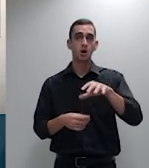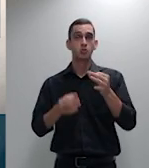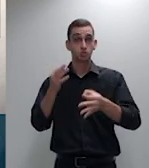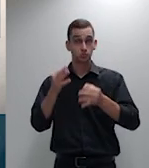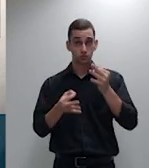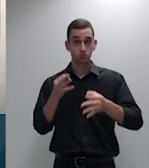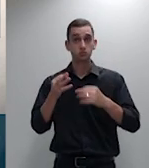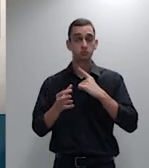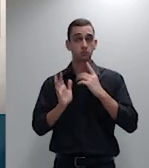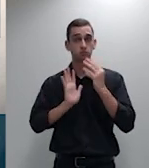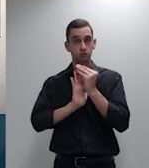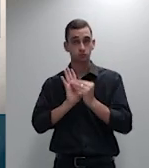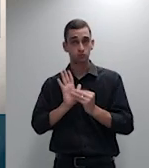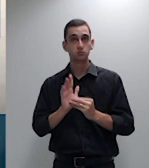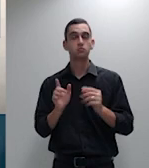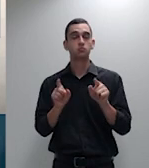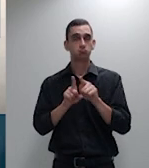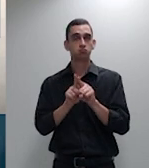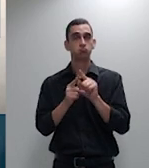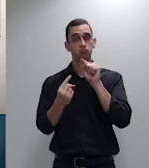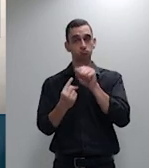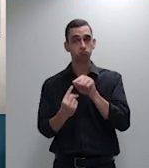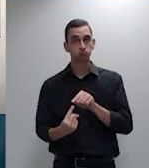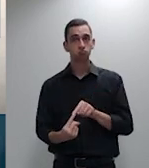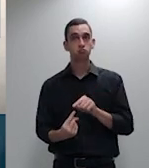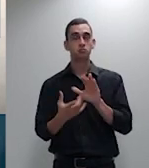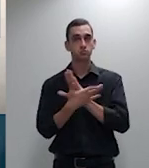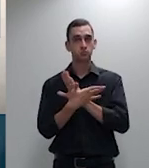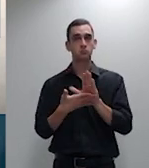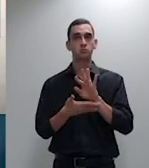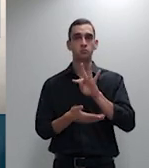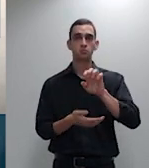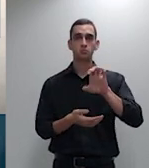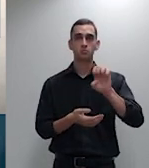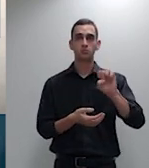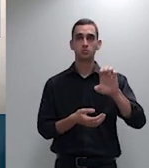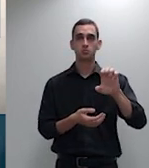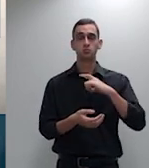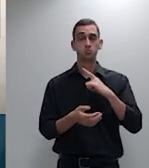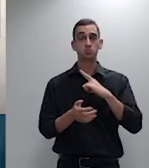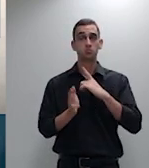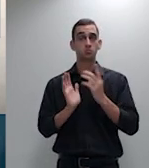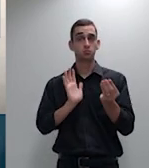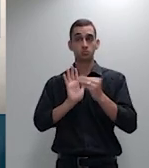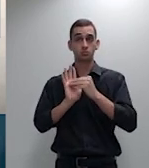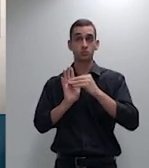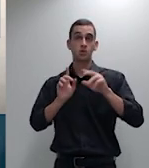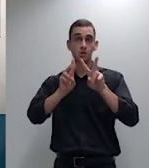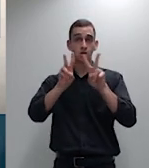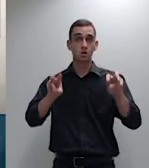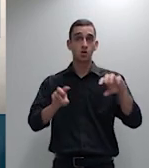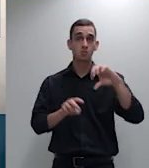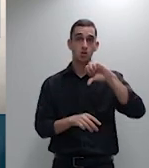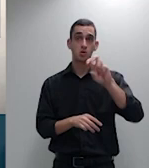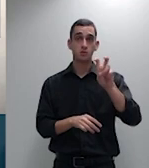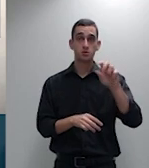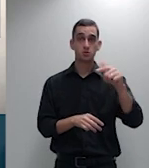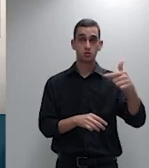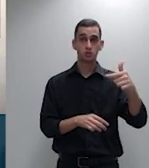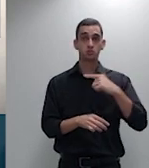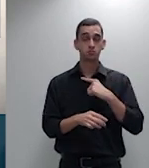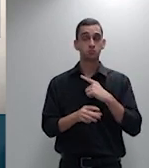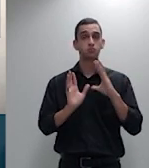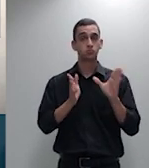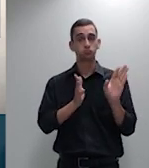alcance da tese firmada no tema 952 especificamente na parte que se prescreve a